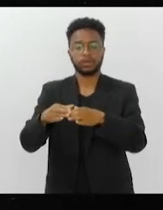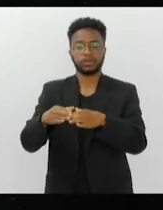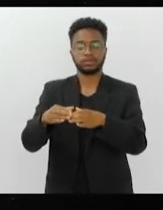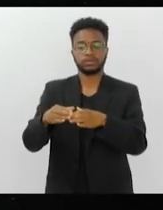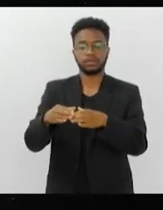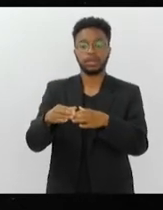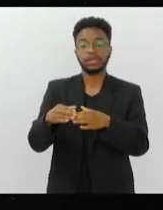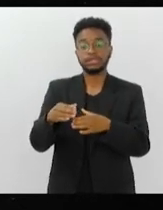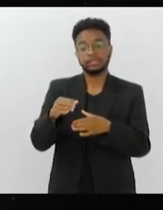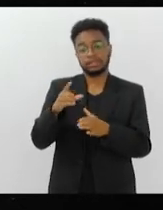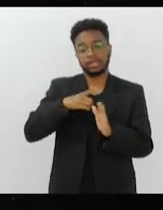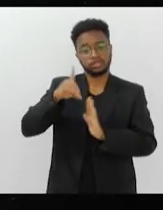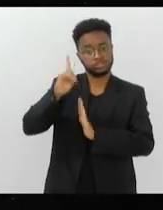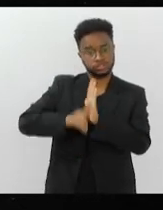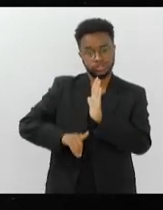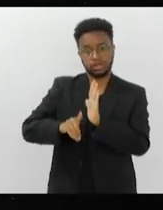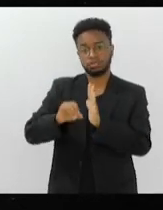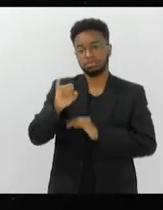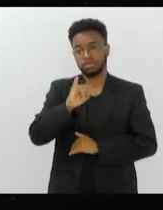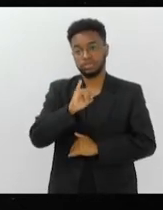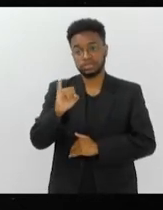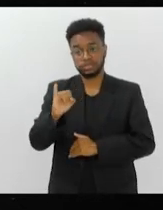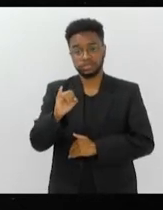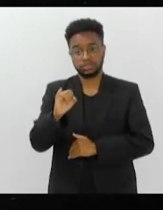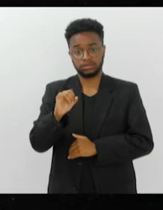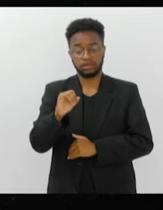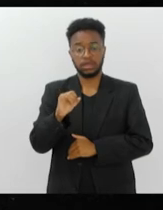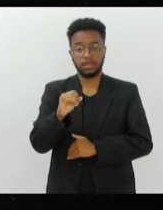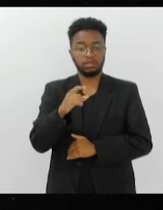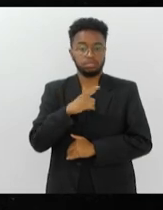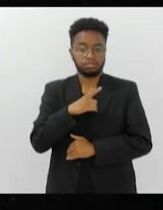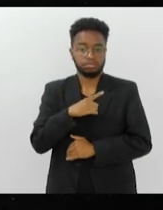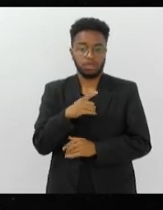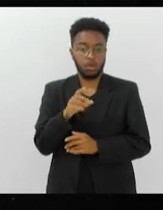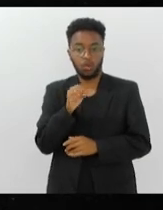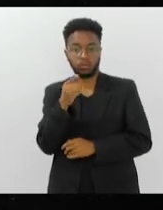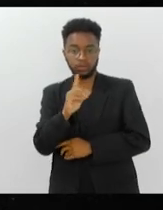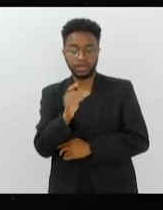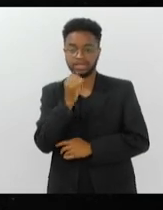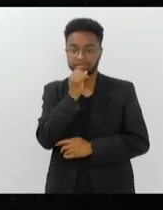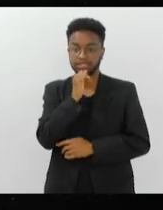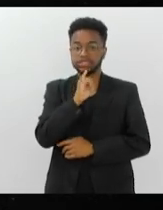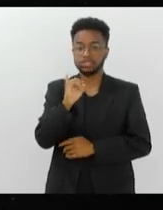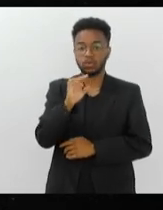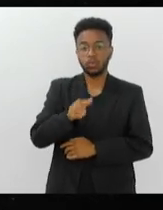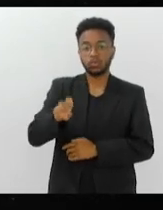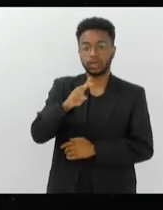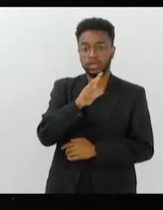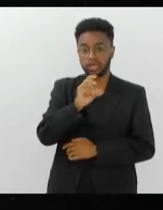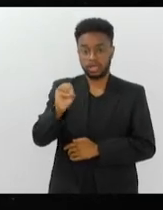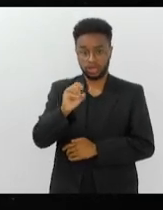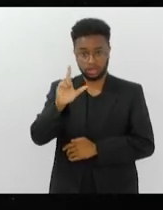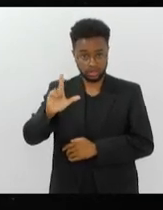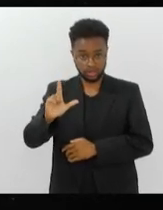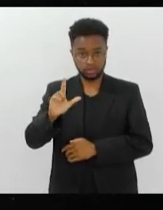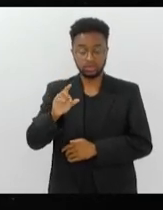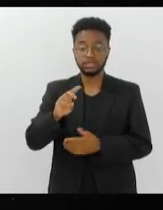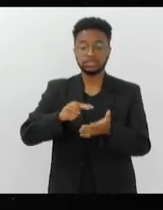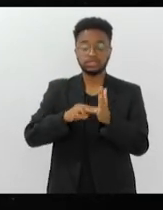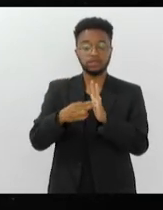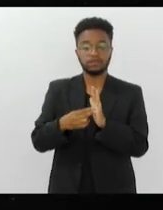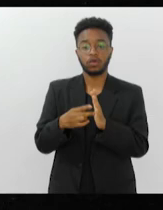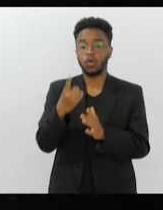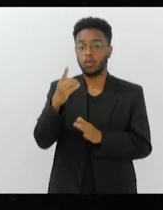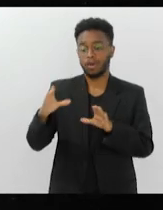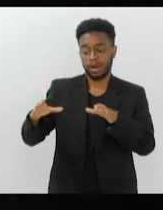tarifa social, independente de estar no caso de Luconão. Então se ela consumir de água 500 litros por dia, que é uma caixa d'água de 500,